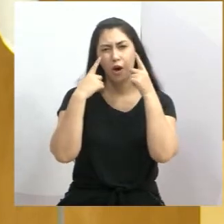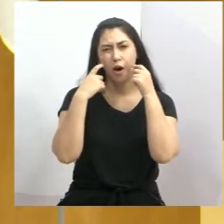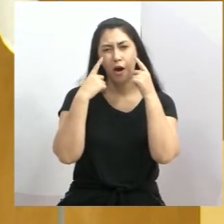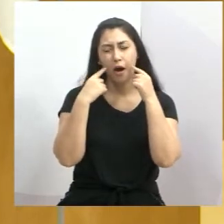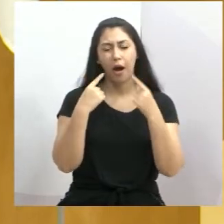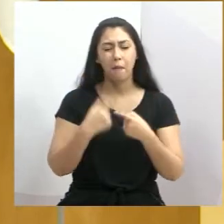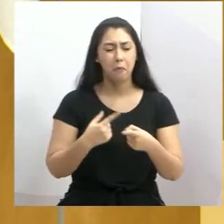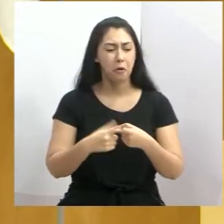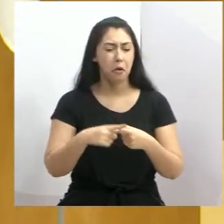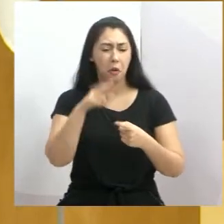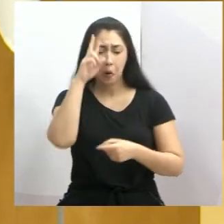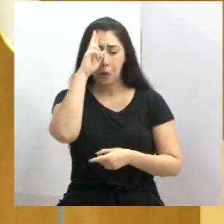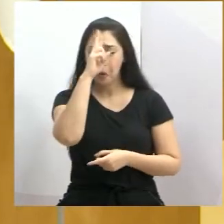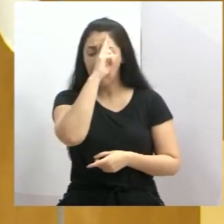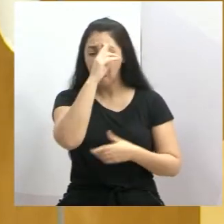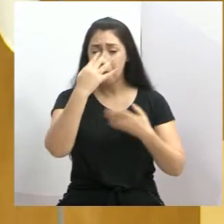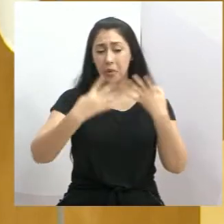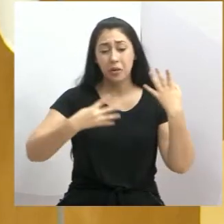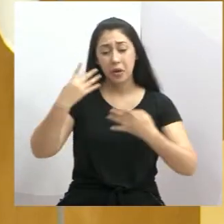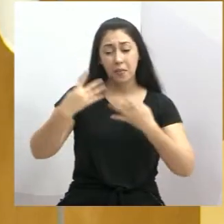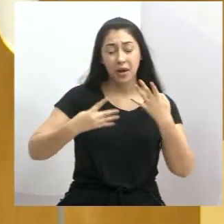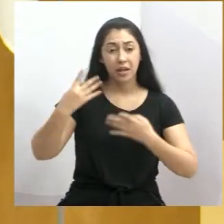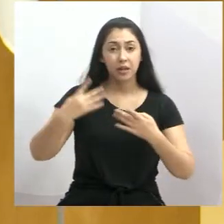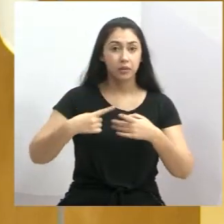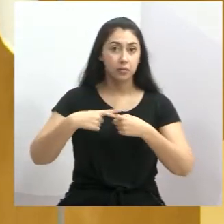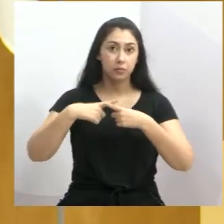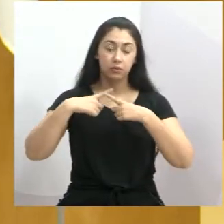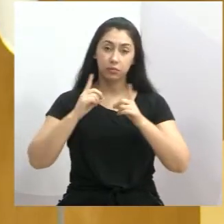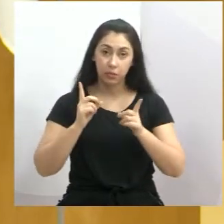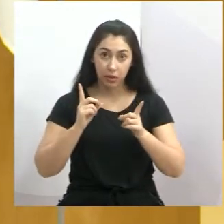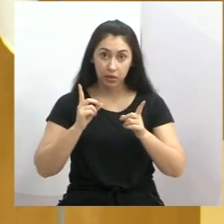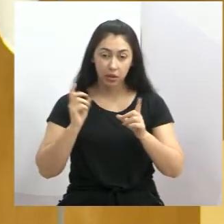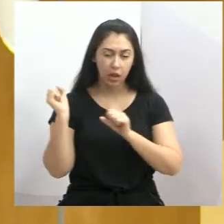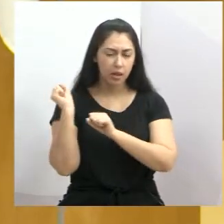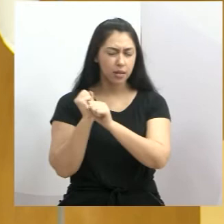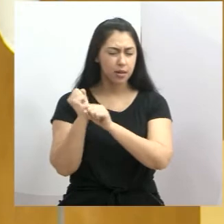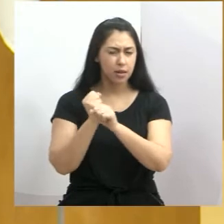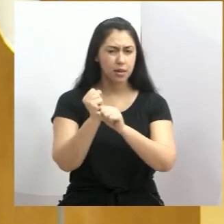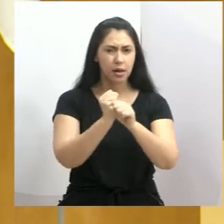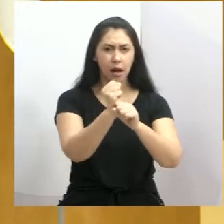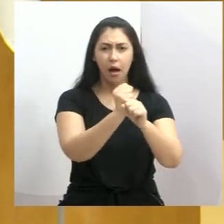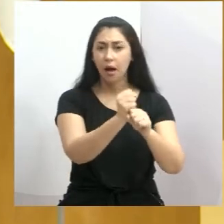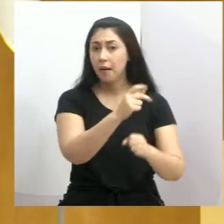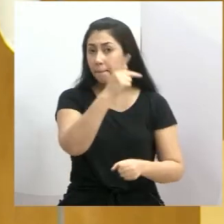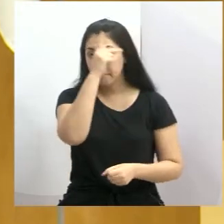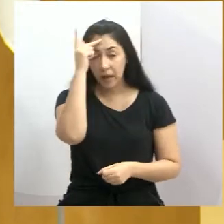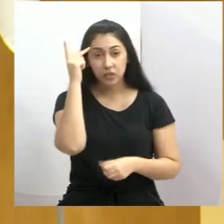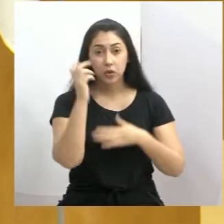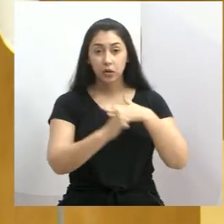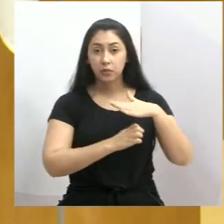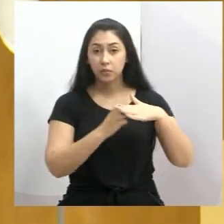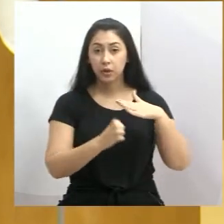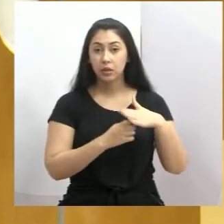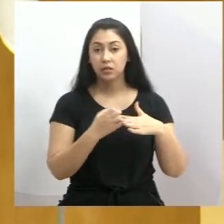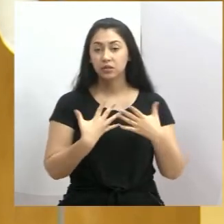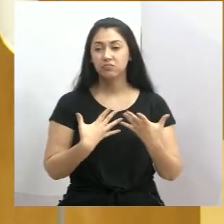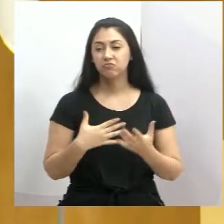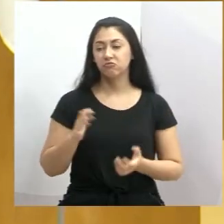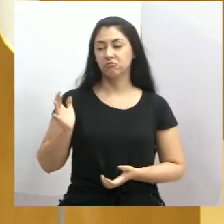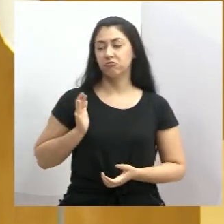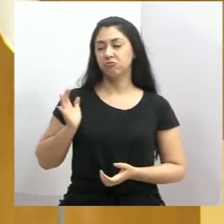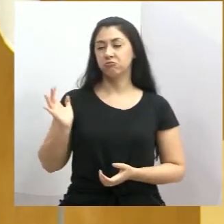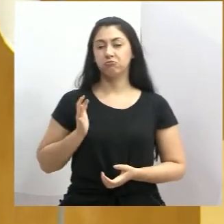tirando passageiro, mas trouxentos anos, os empresários do ramo do transporte nadou de braçada.